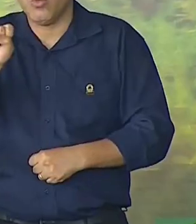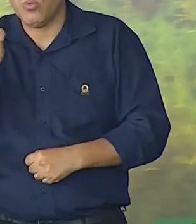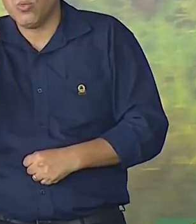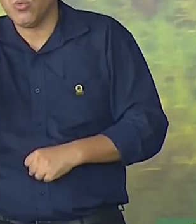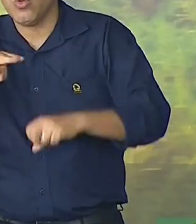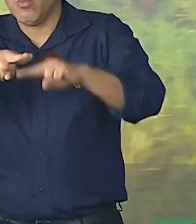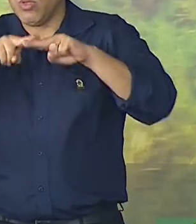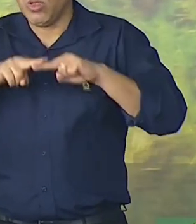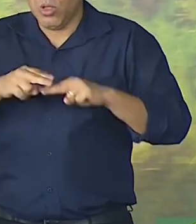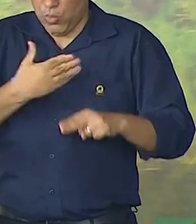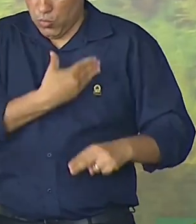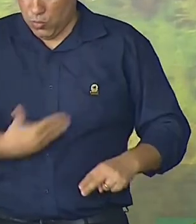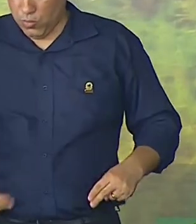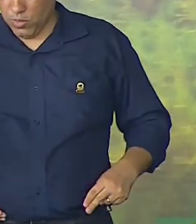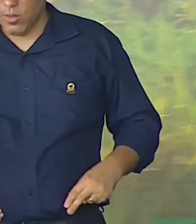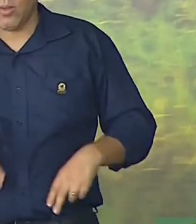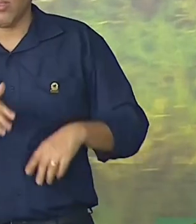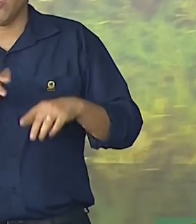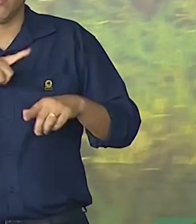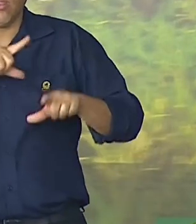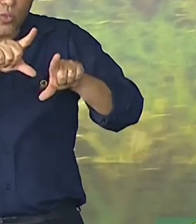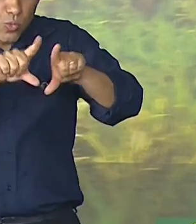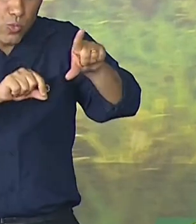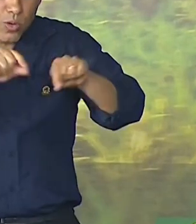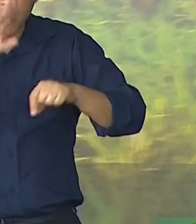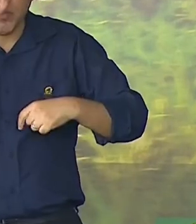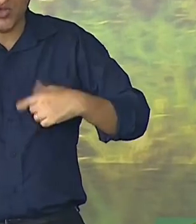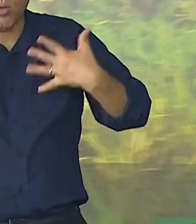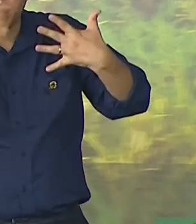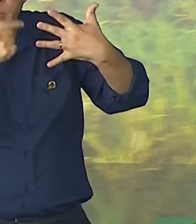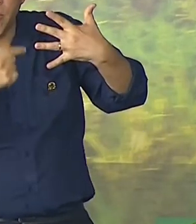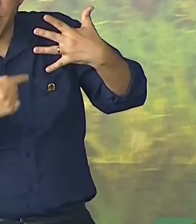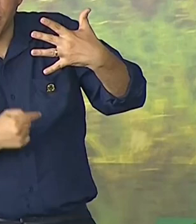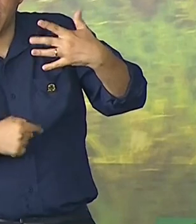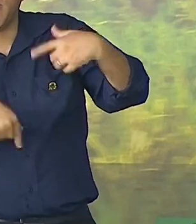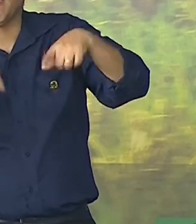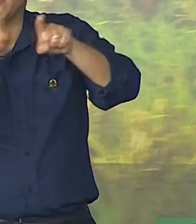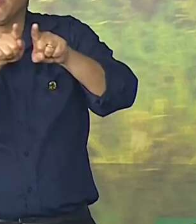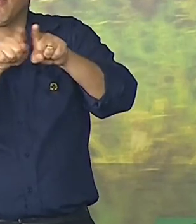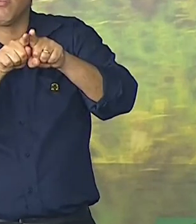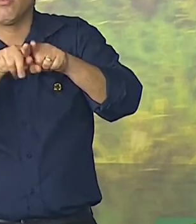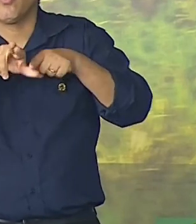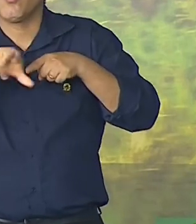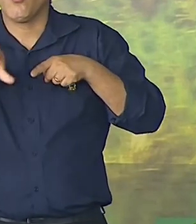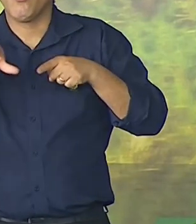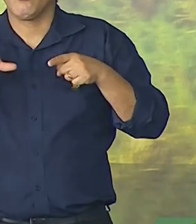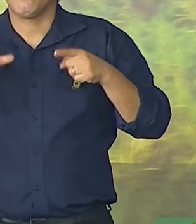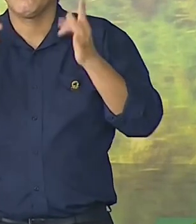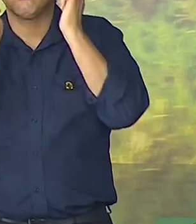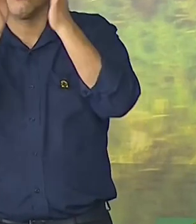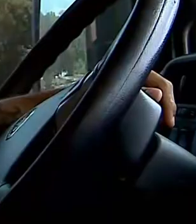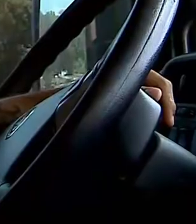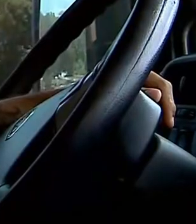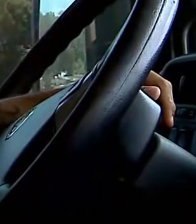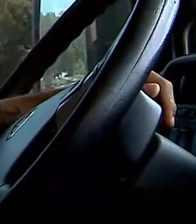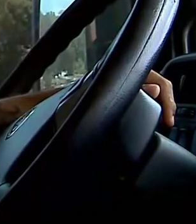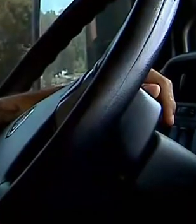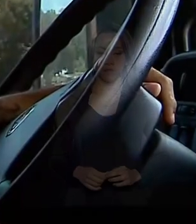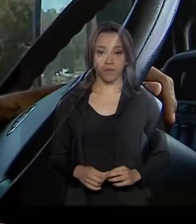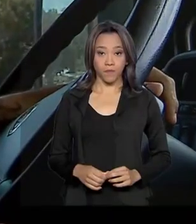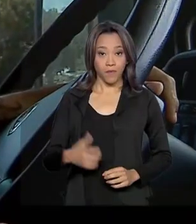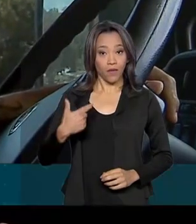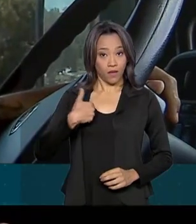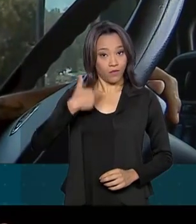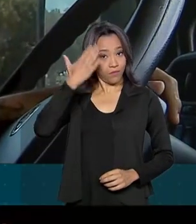pele. Governar é eleger prioridades, é também não buscar deixar obras paradas. Eu sou